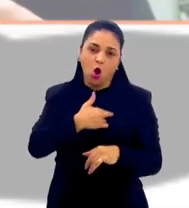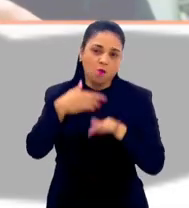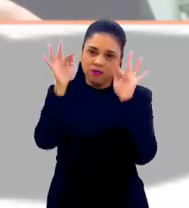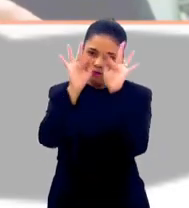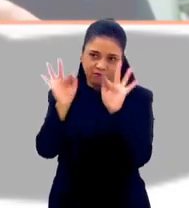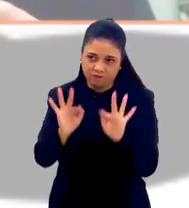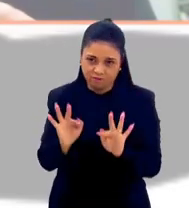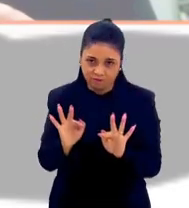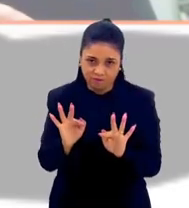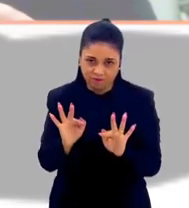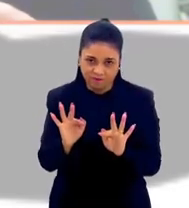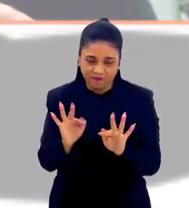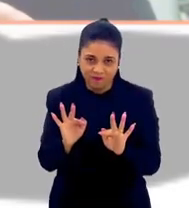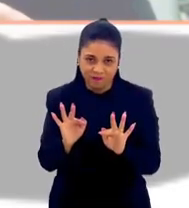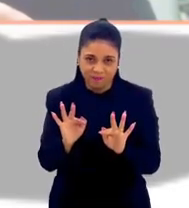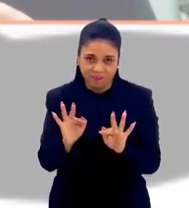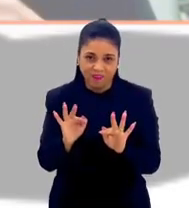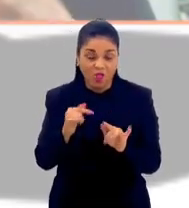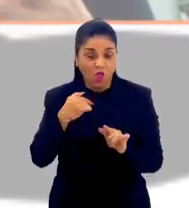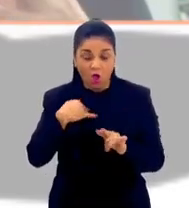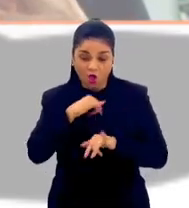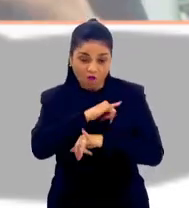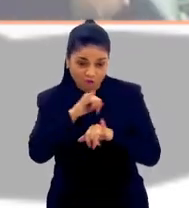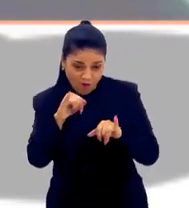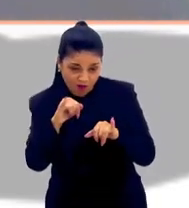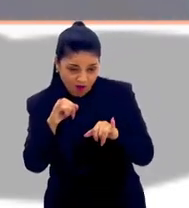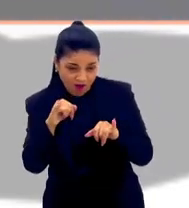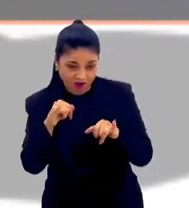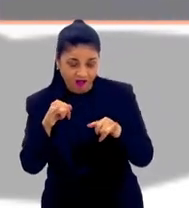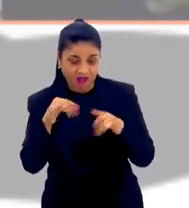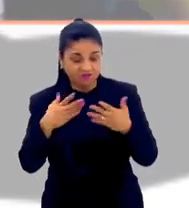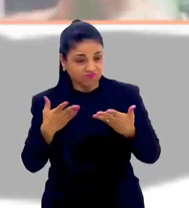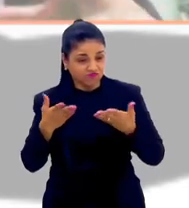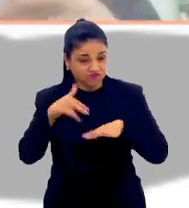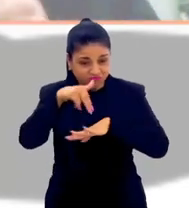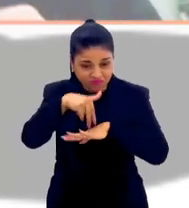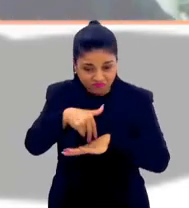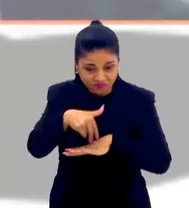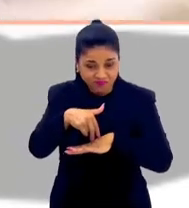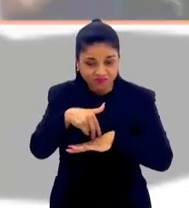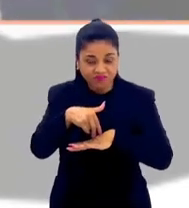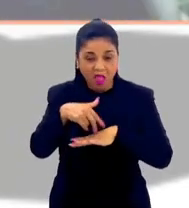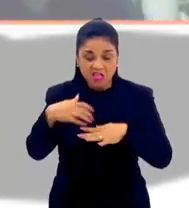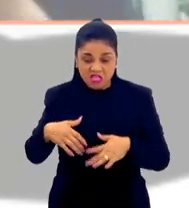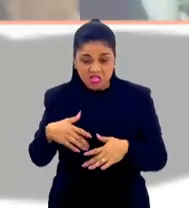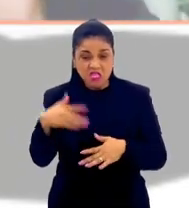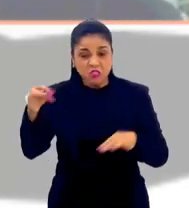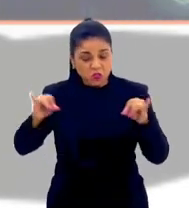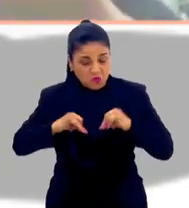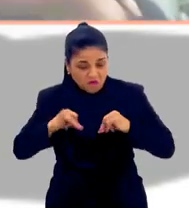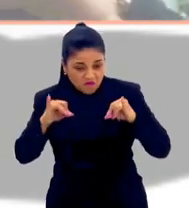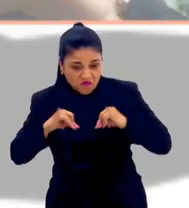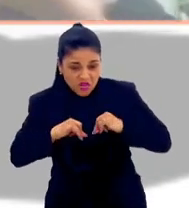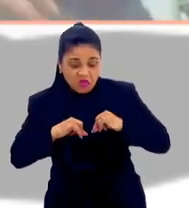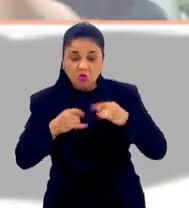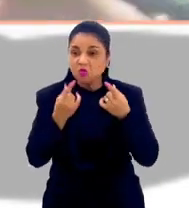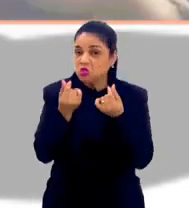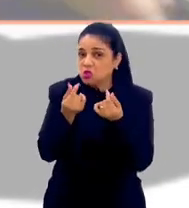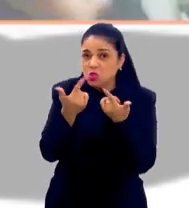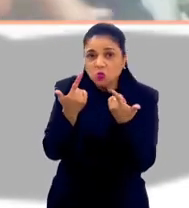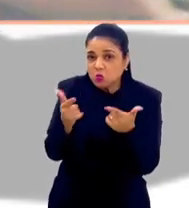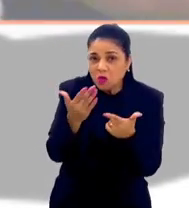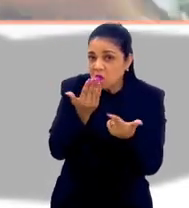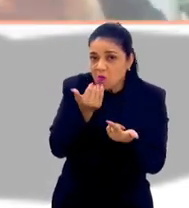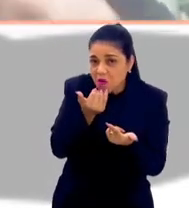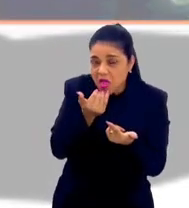felicidade. Não é eu chegar e dizer, olha só, gente, a gente está aqui no sufoco, a gente não tem dinheiro para